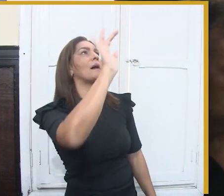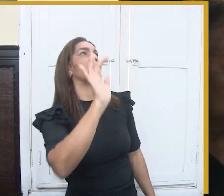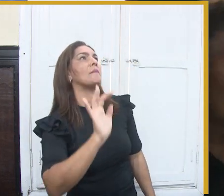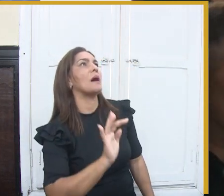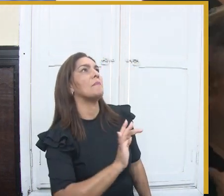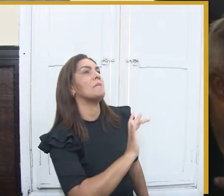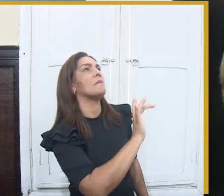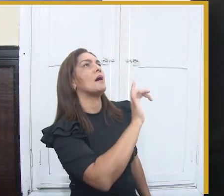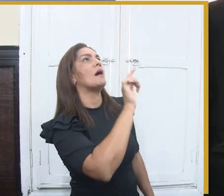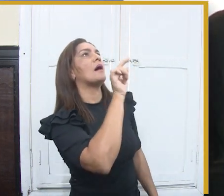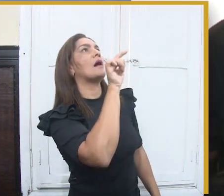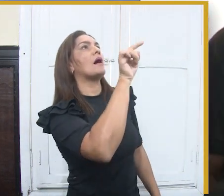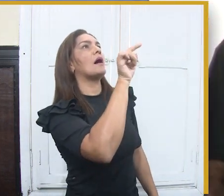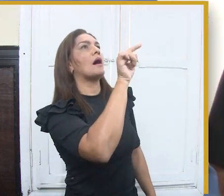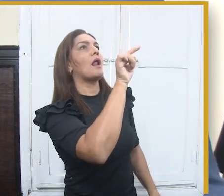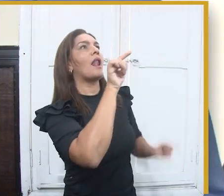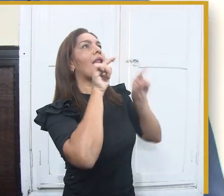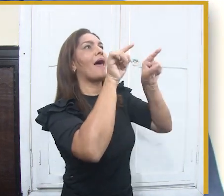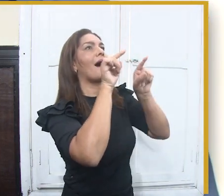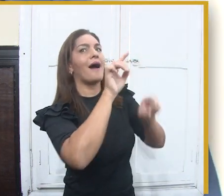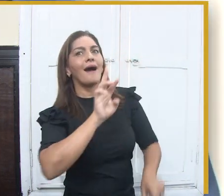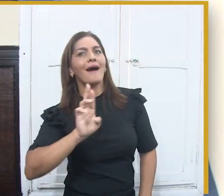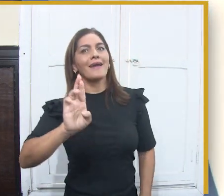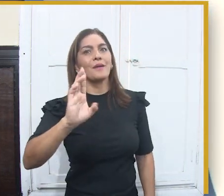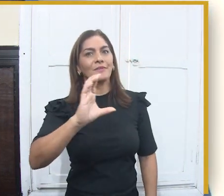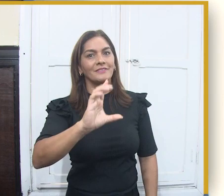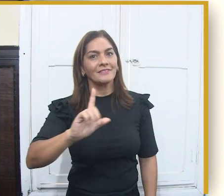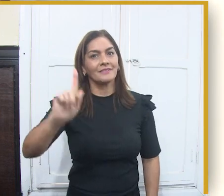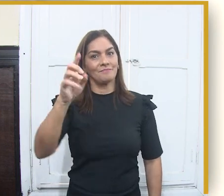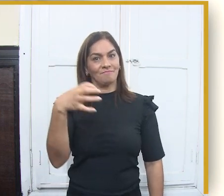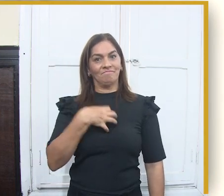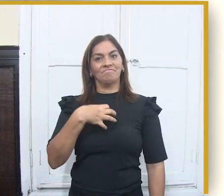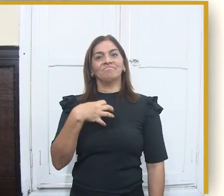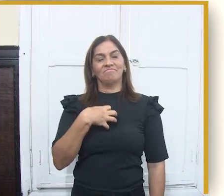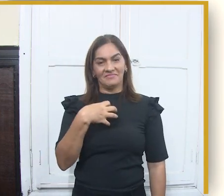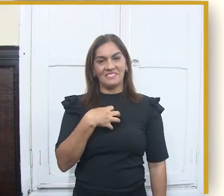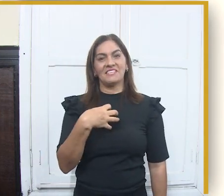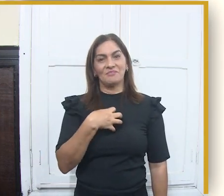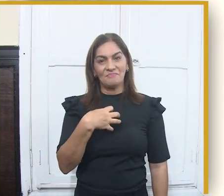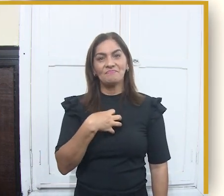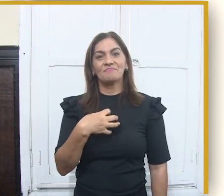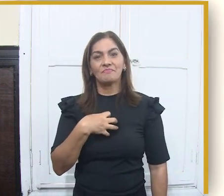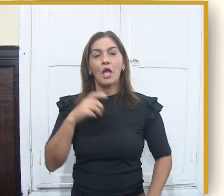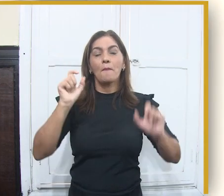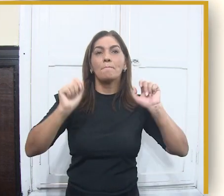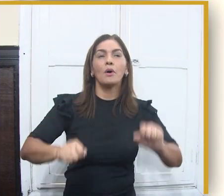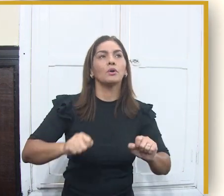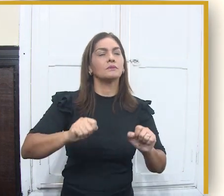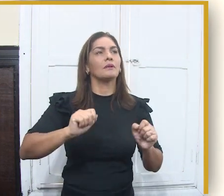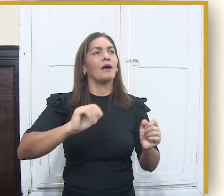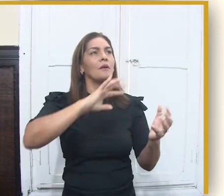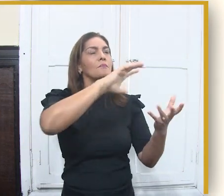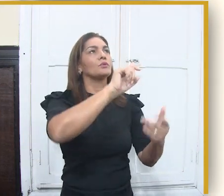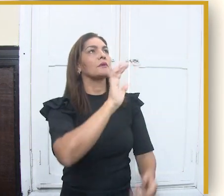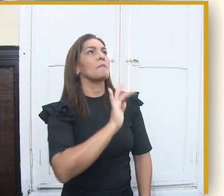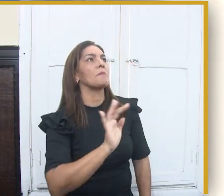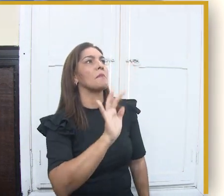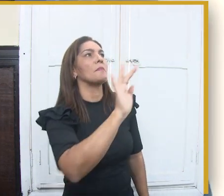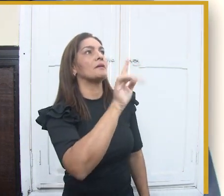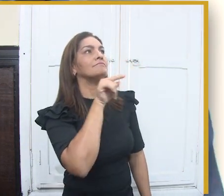fora, Campina é um estado de espírito. É possível estar Campina Grande, estando em qualquer lugar do mundo.